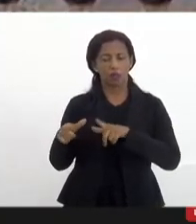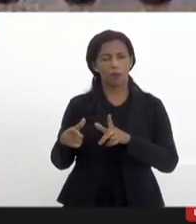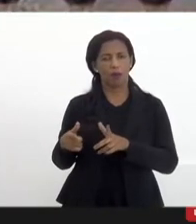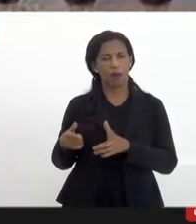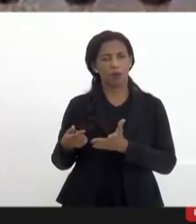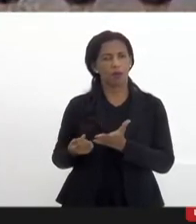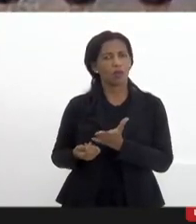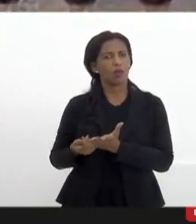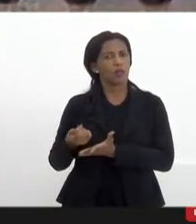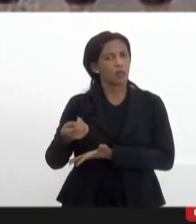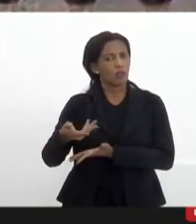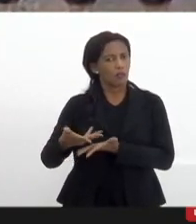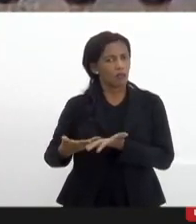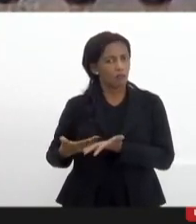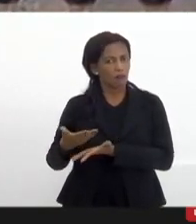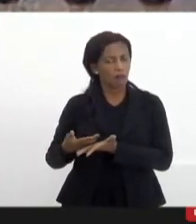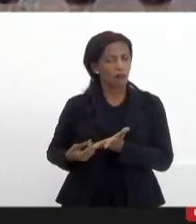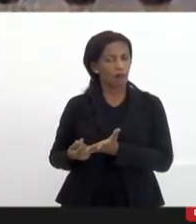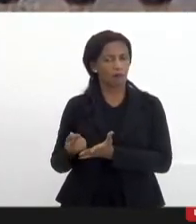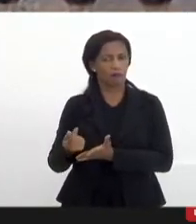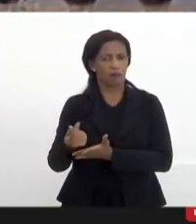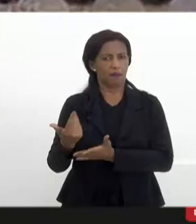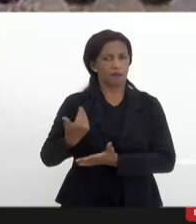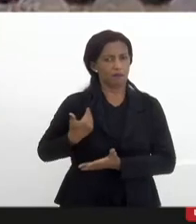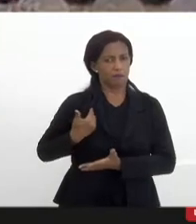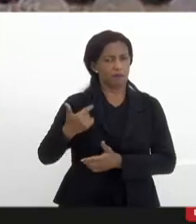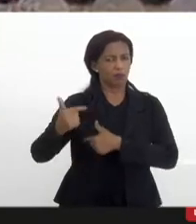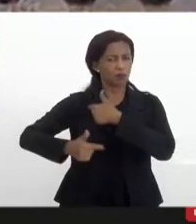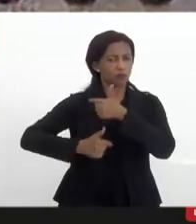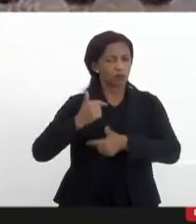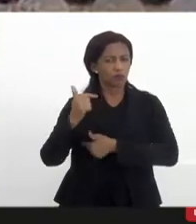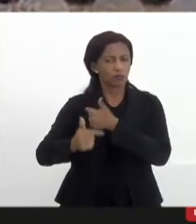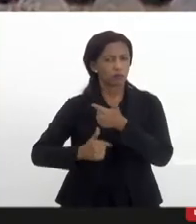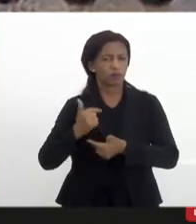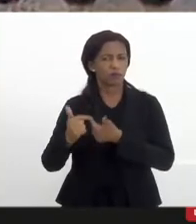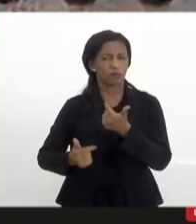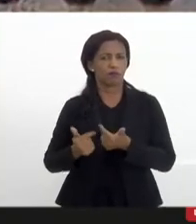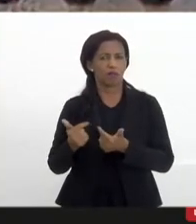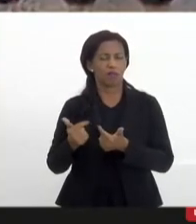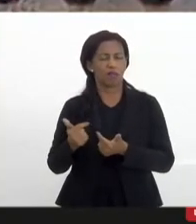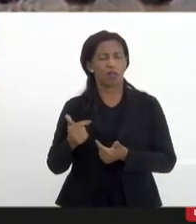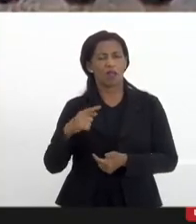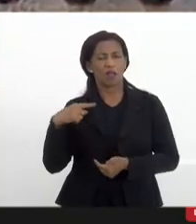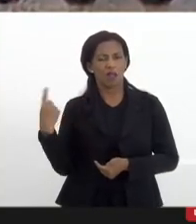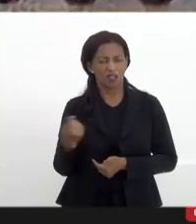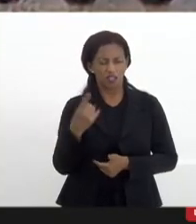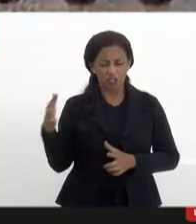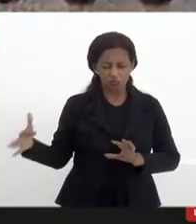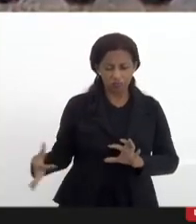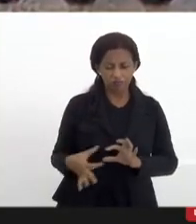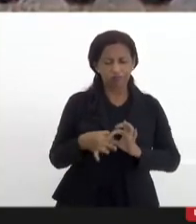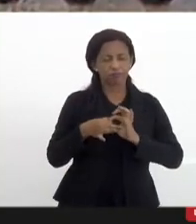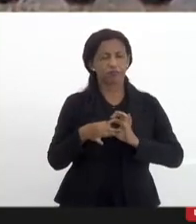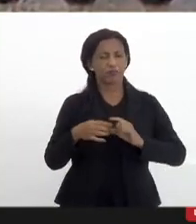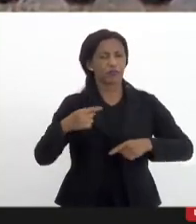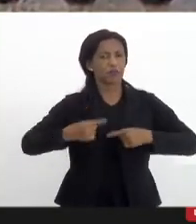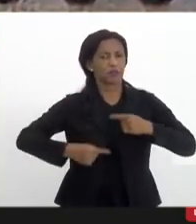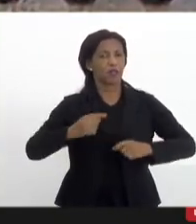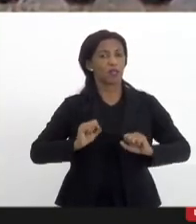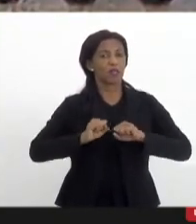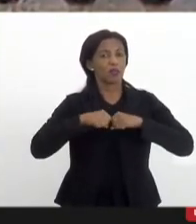colegas do parlamento aqui companheiros e companheiras de luta a gente aliar esse debate e aí eu